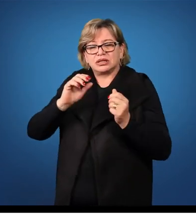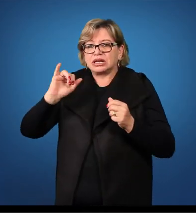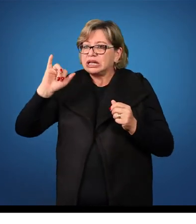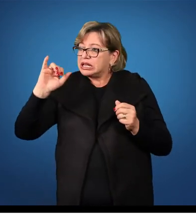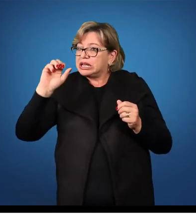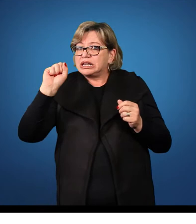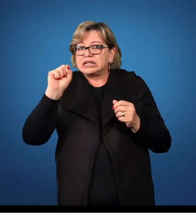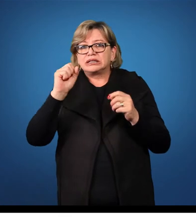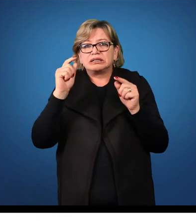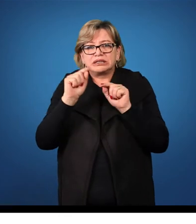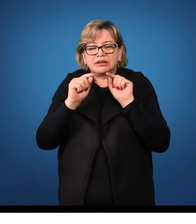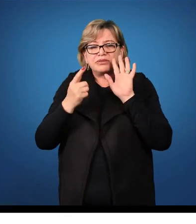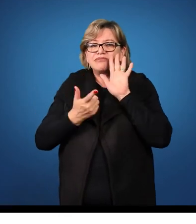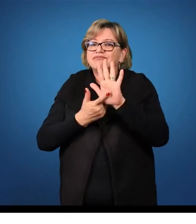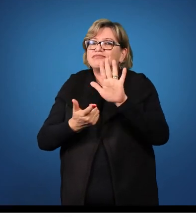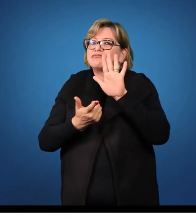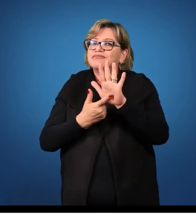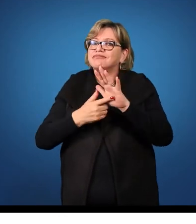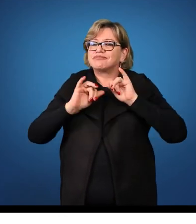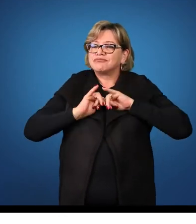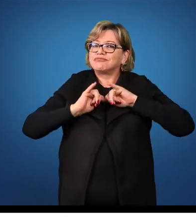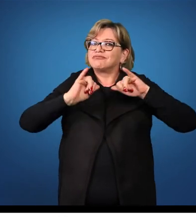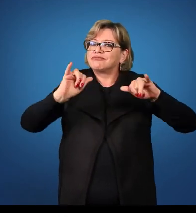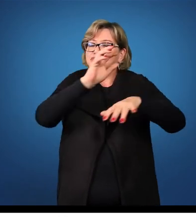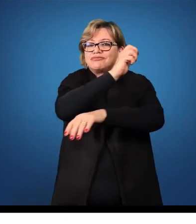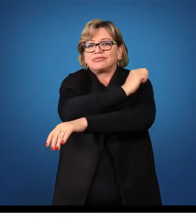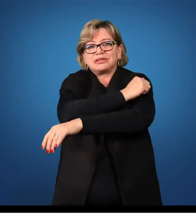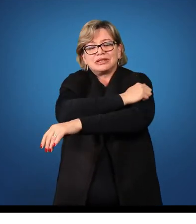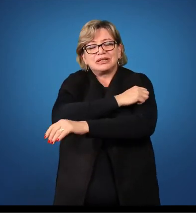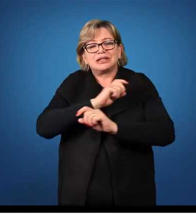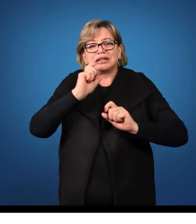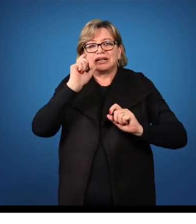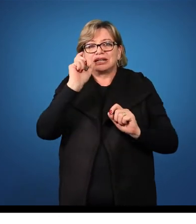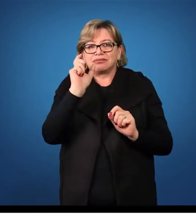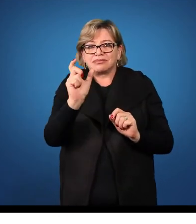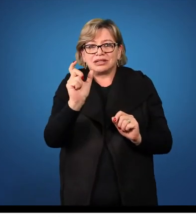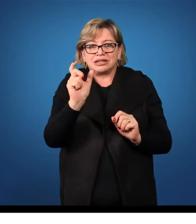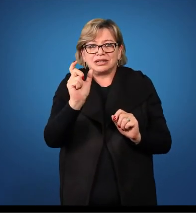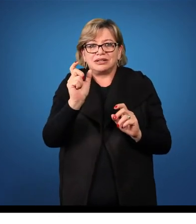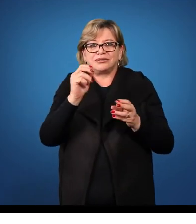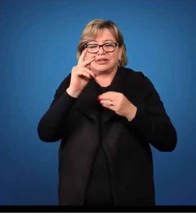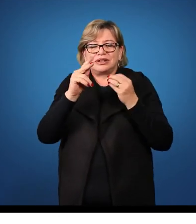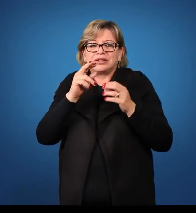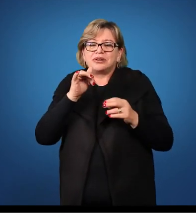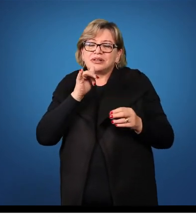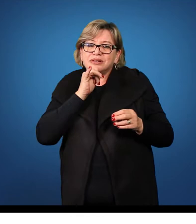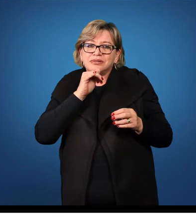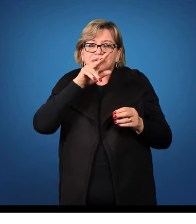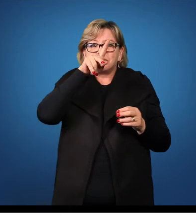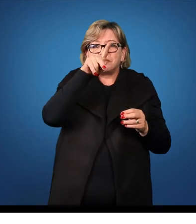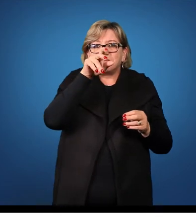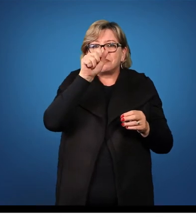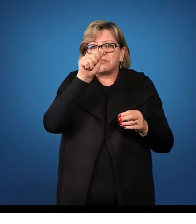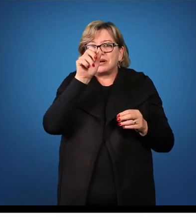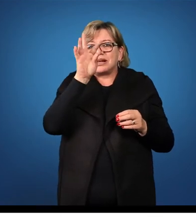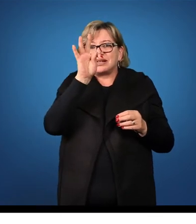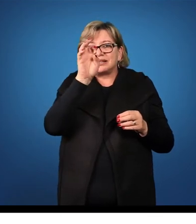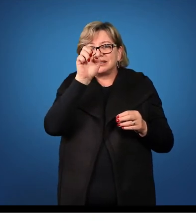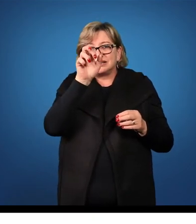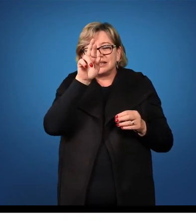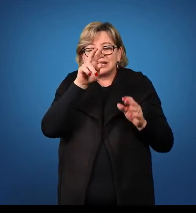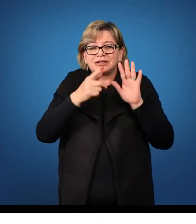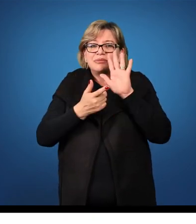IS, está informando ao estudante que a palavra, no caso PATER, pertence à